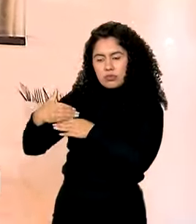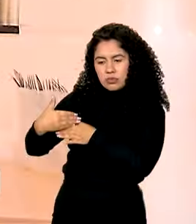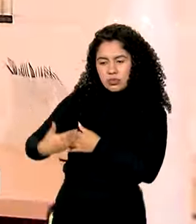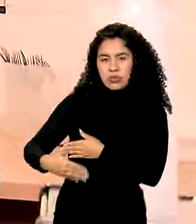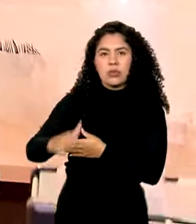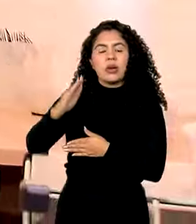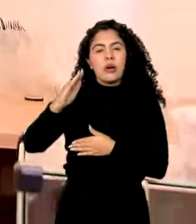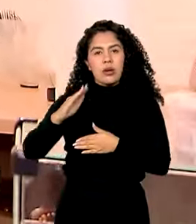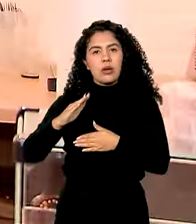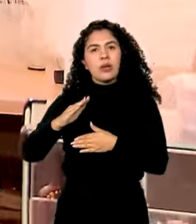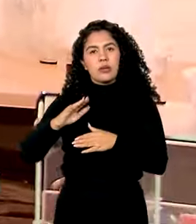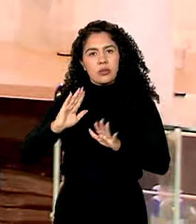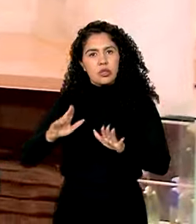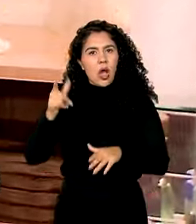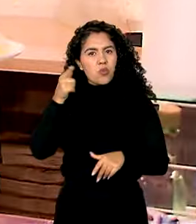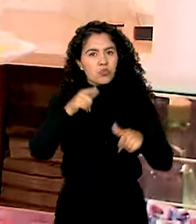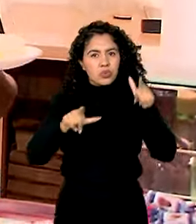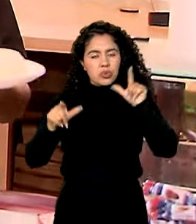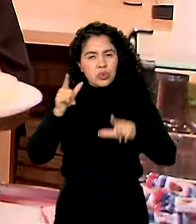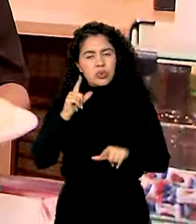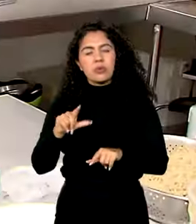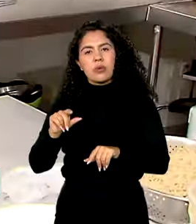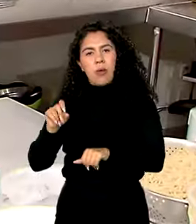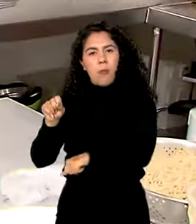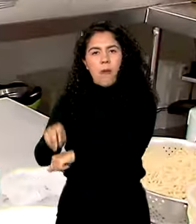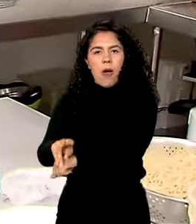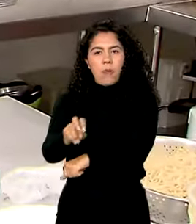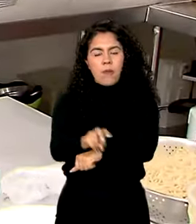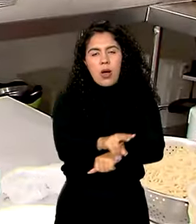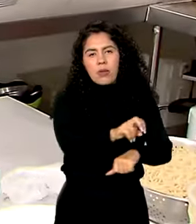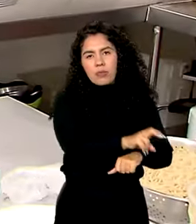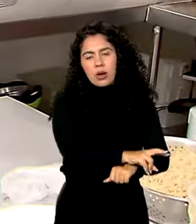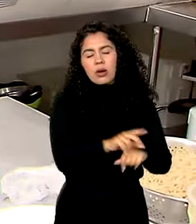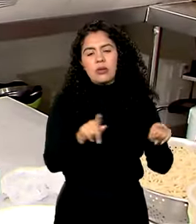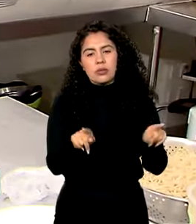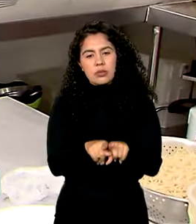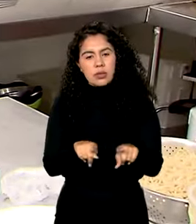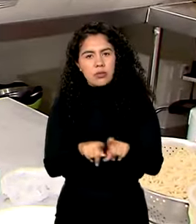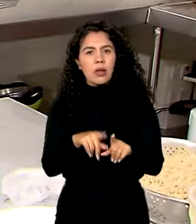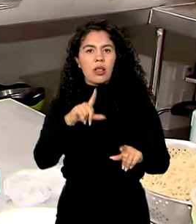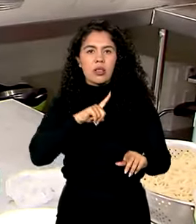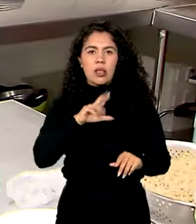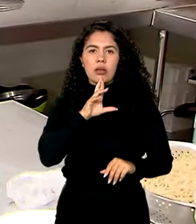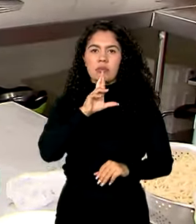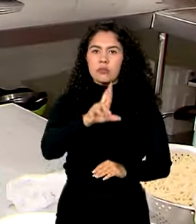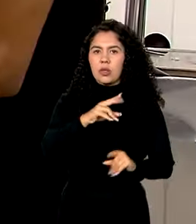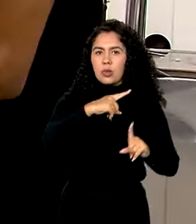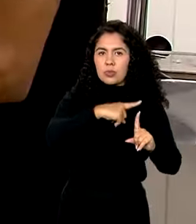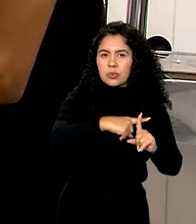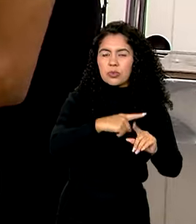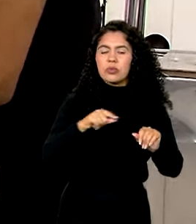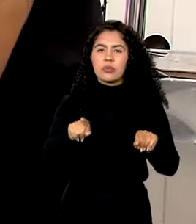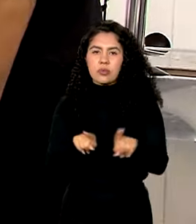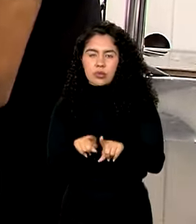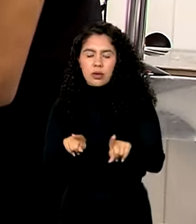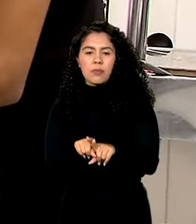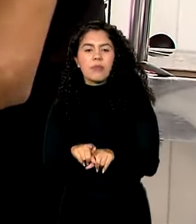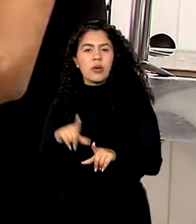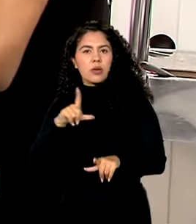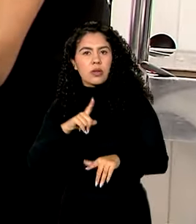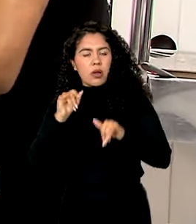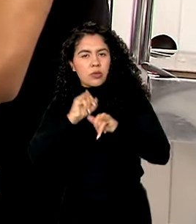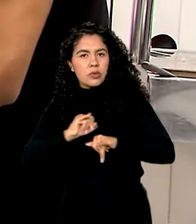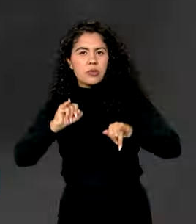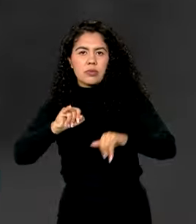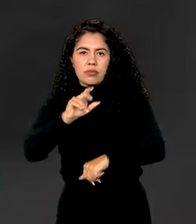começando a ocorrer no nosso país, gerando não só perspectivas positivas, mas bolas, anúncios no